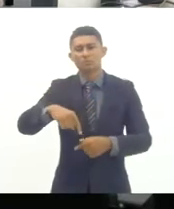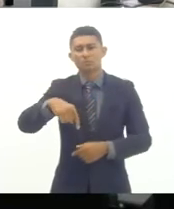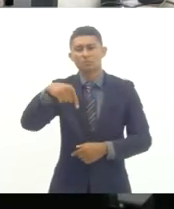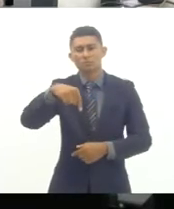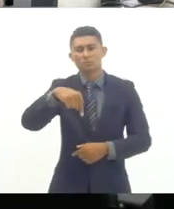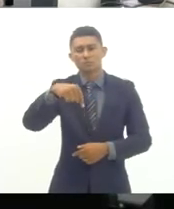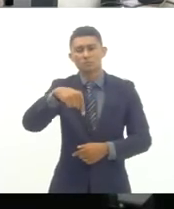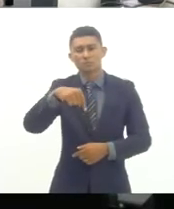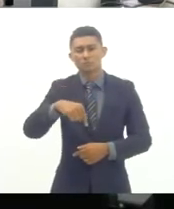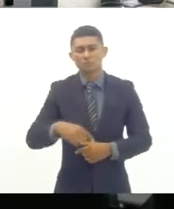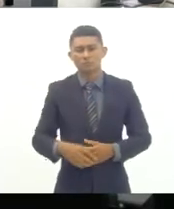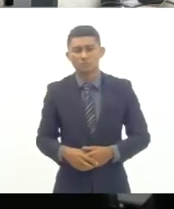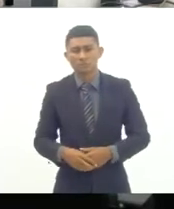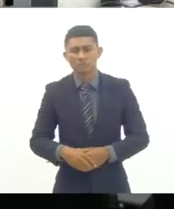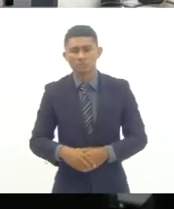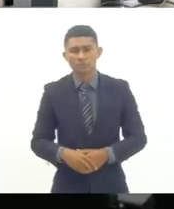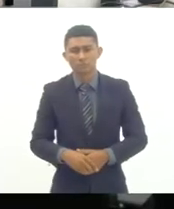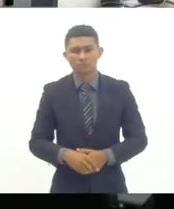a gente ouvir.